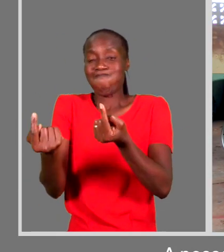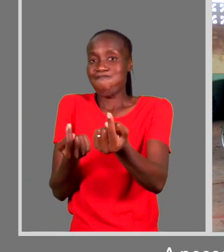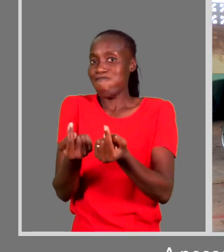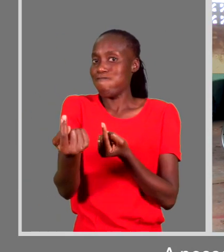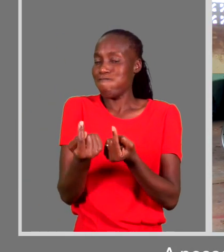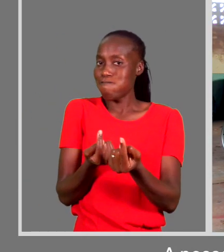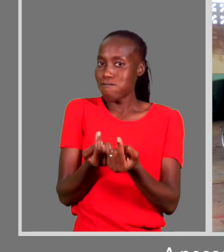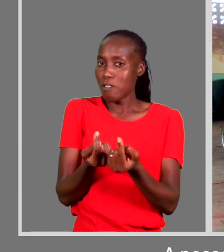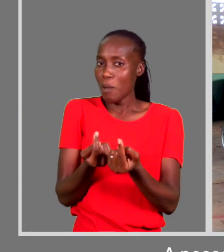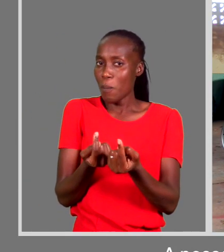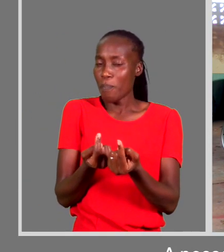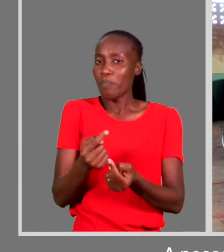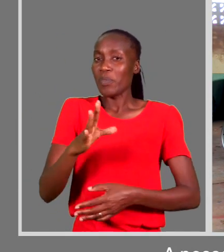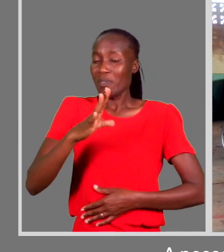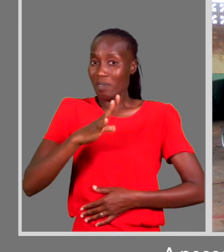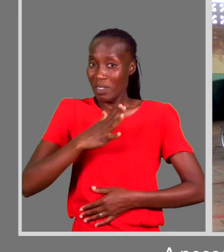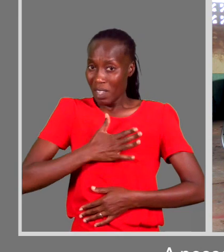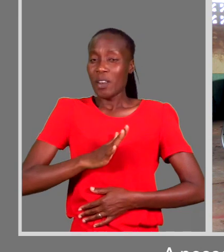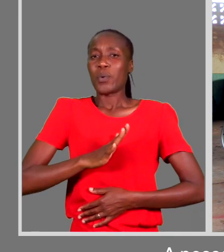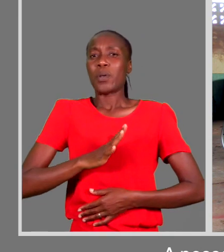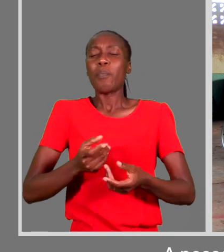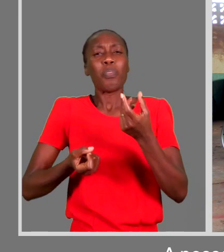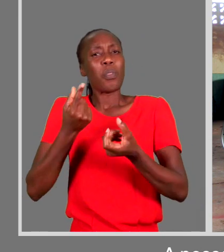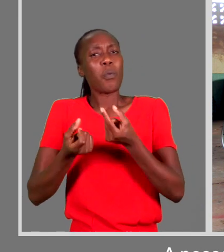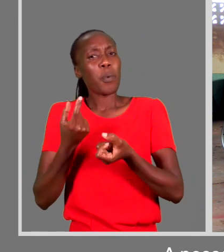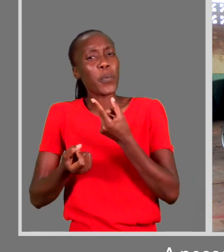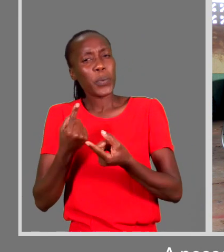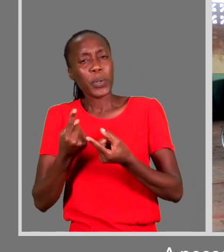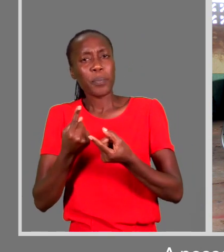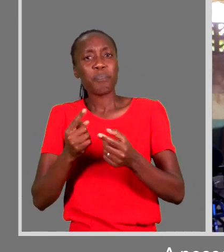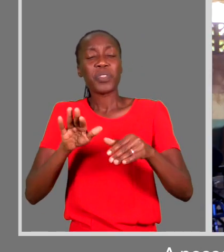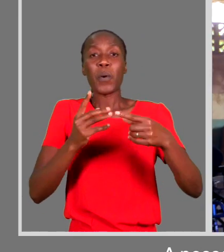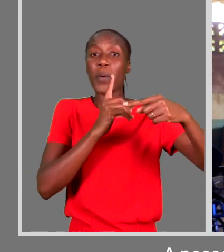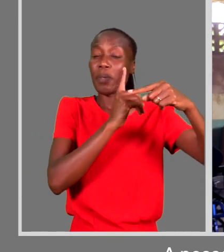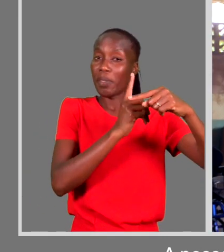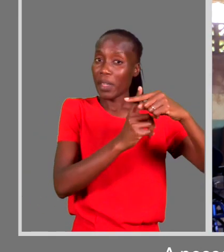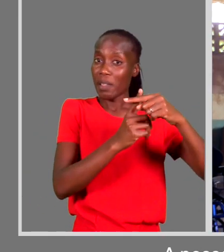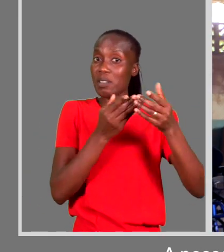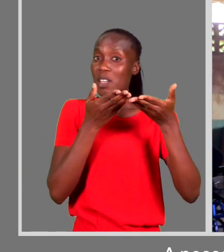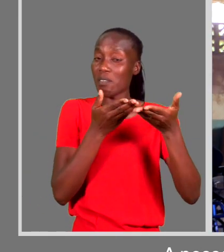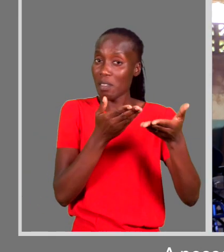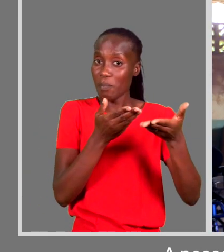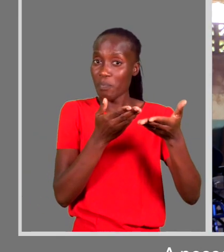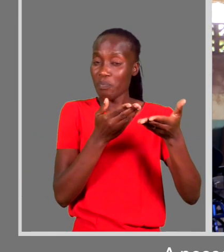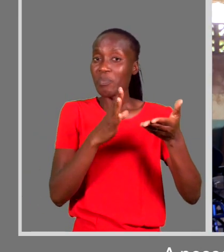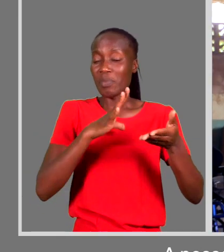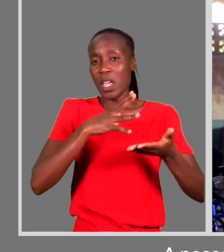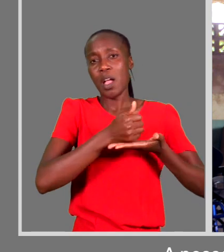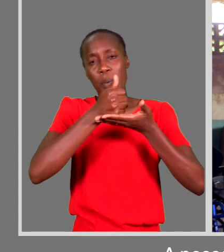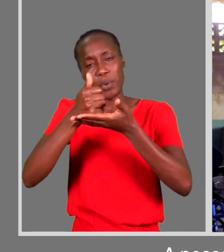A pessoa vem, está dentro de uma necessidade, o Ministério lhe